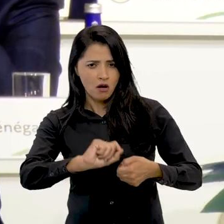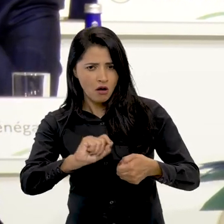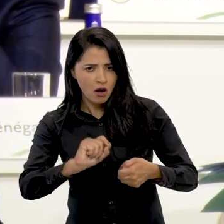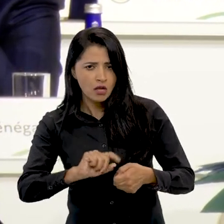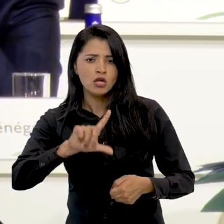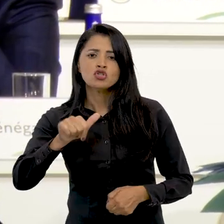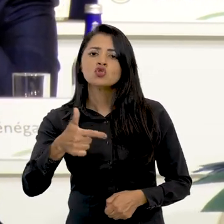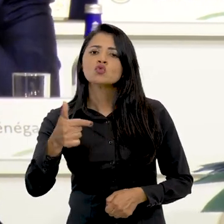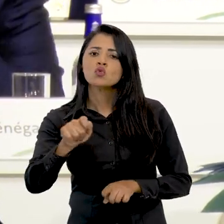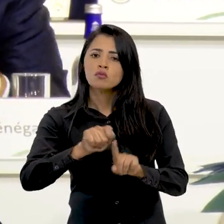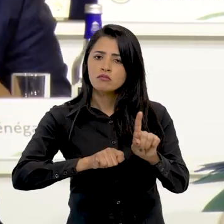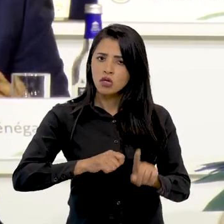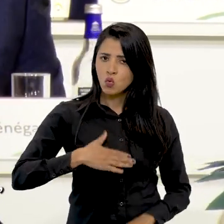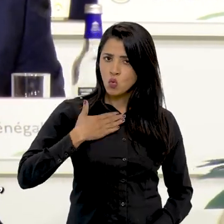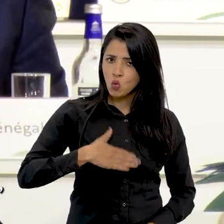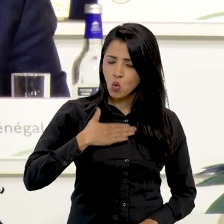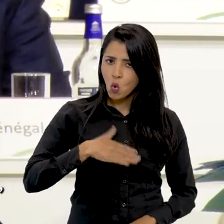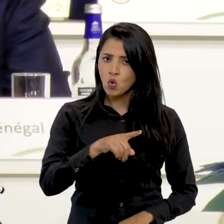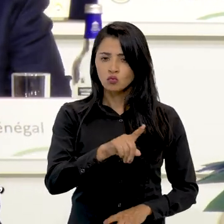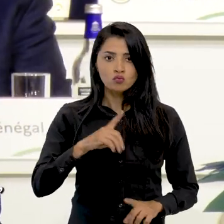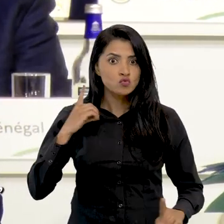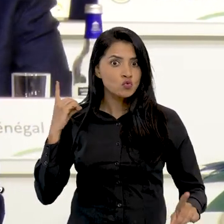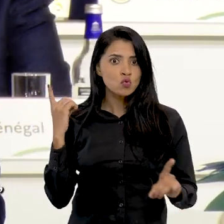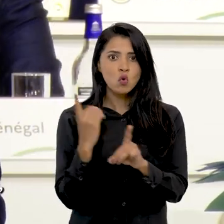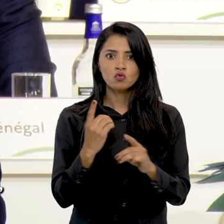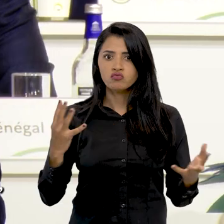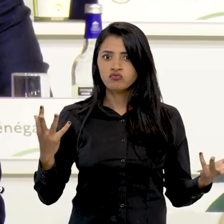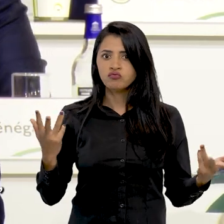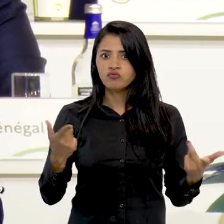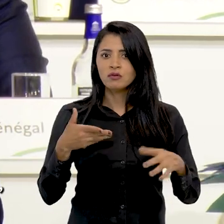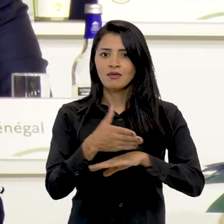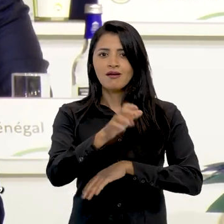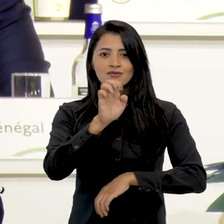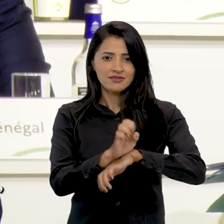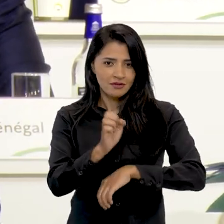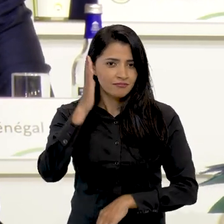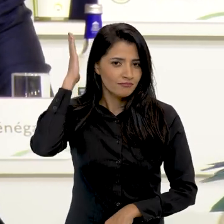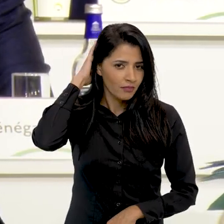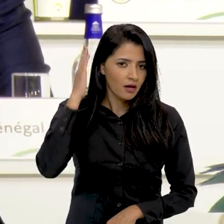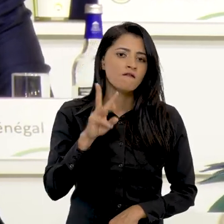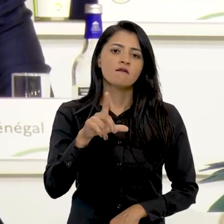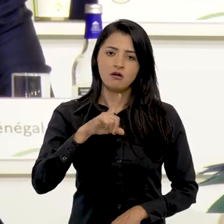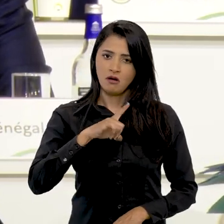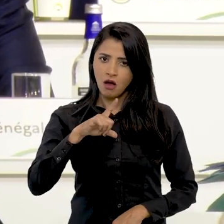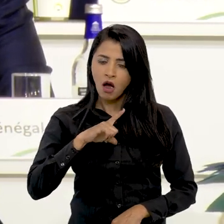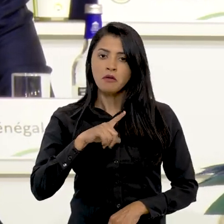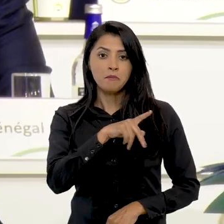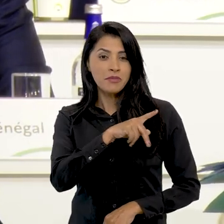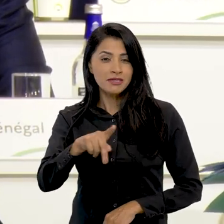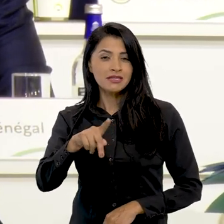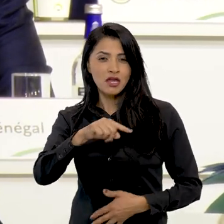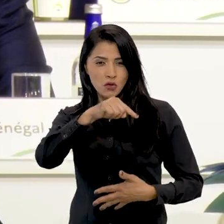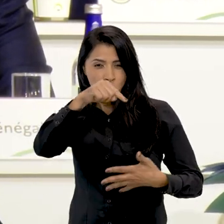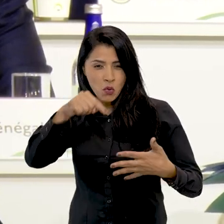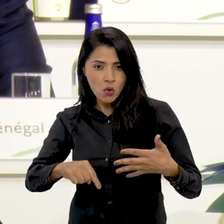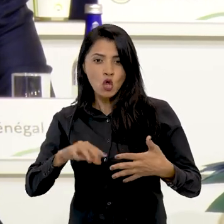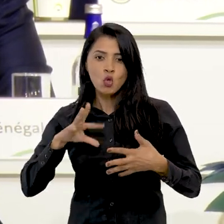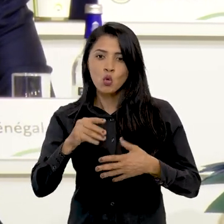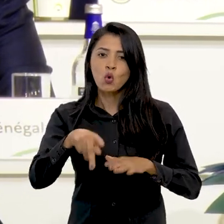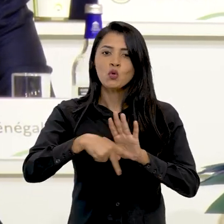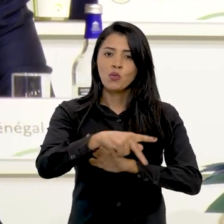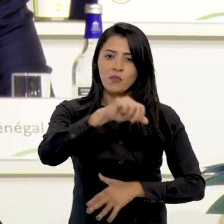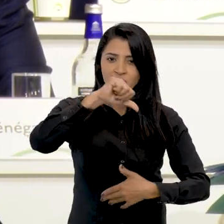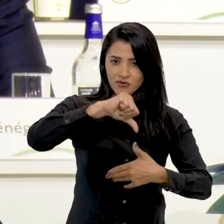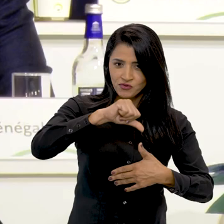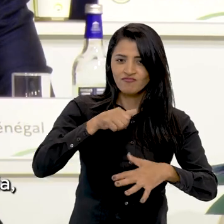no dia 12 de agosto, um grande encontro no estado do Pará, com todos os presidentes da